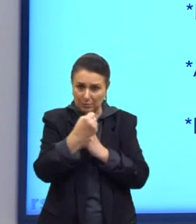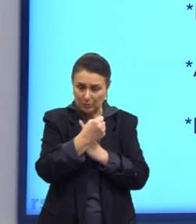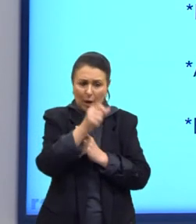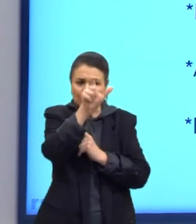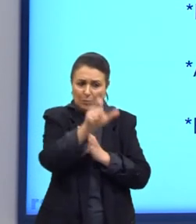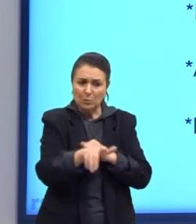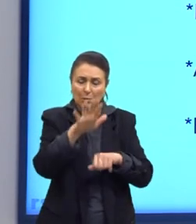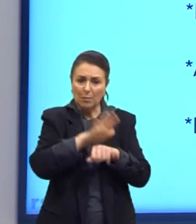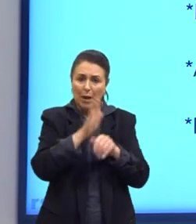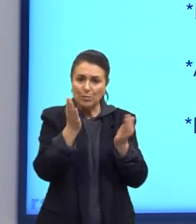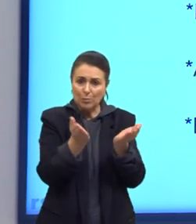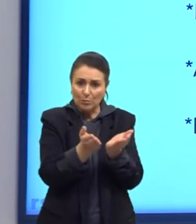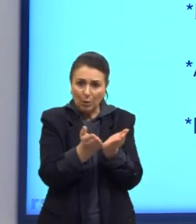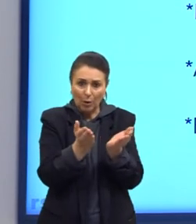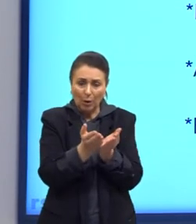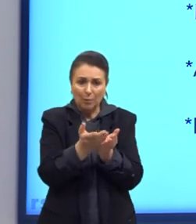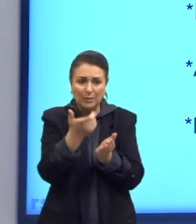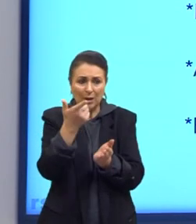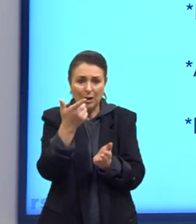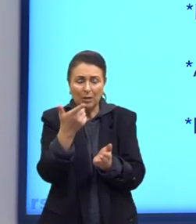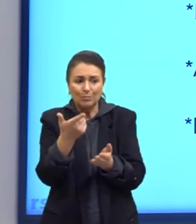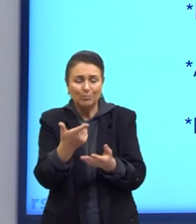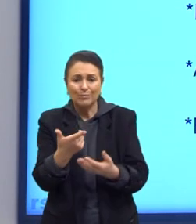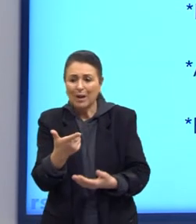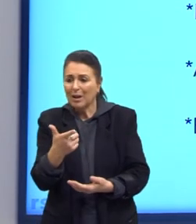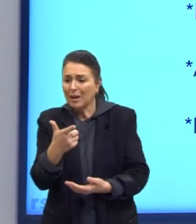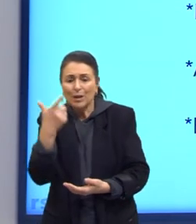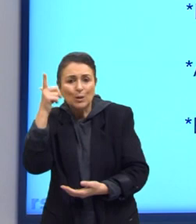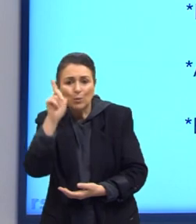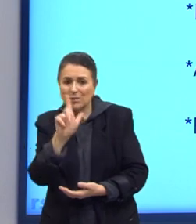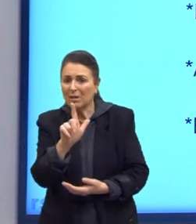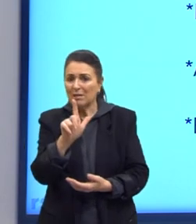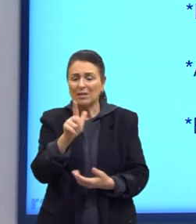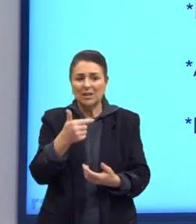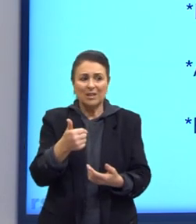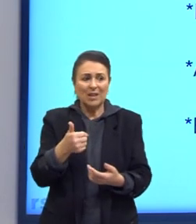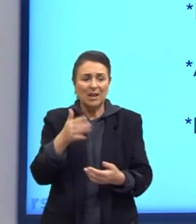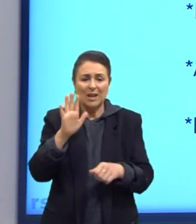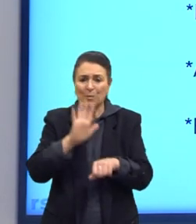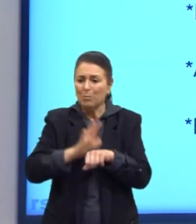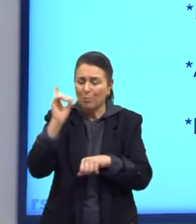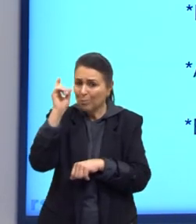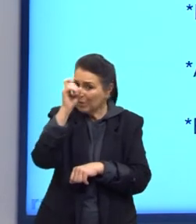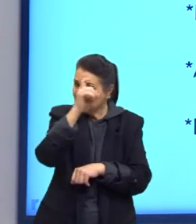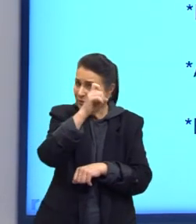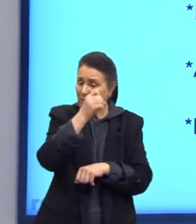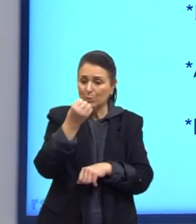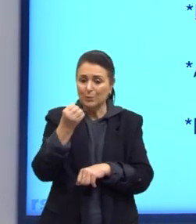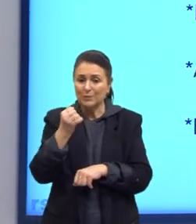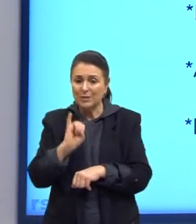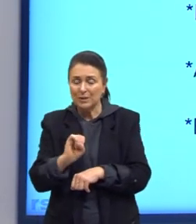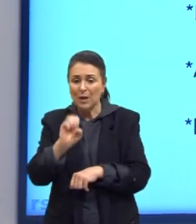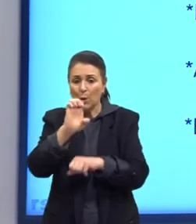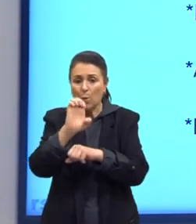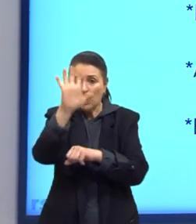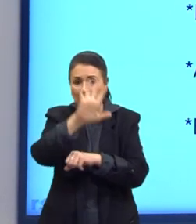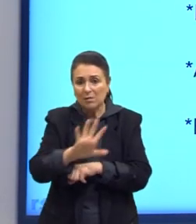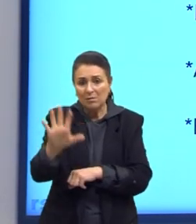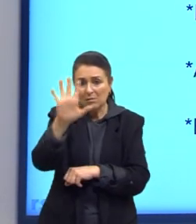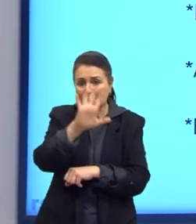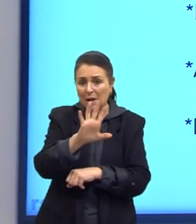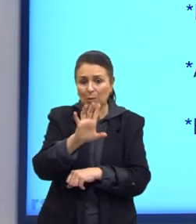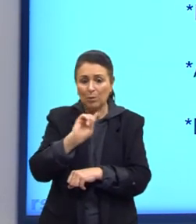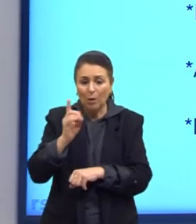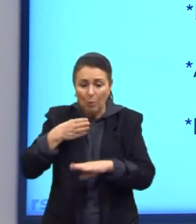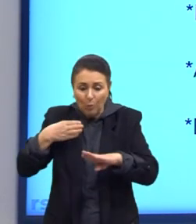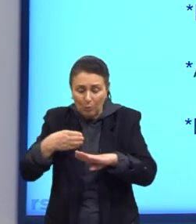não terão condições ou terão maiores dificuldades se o Estado não